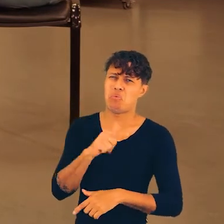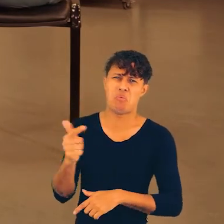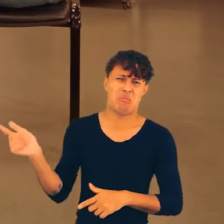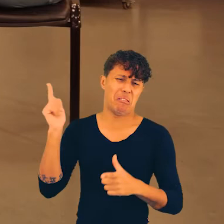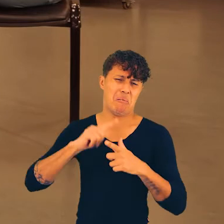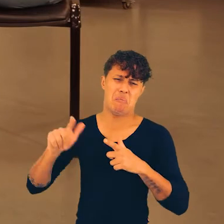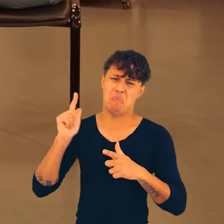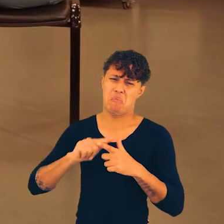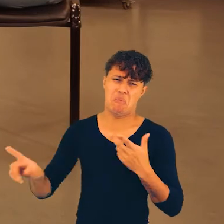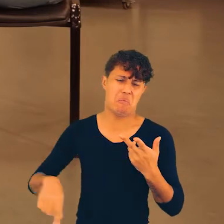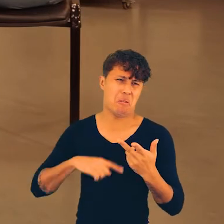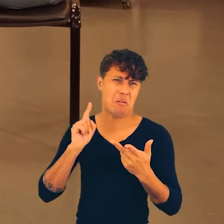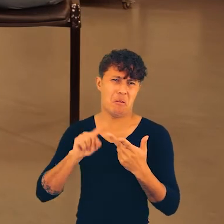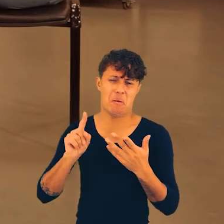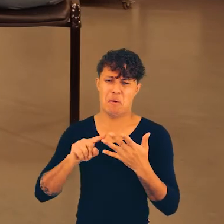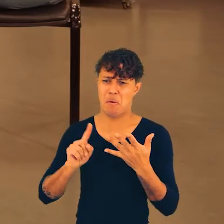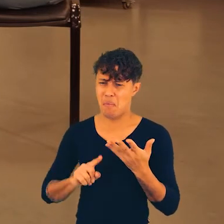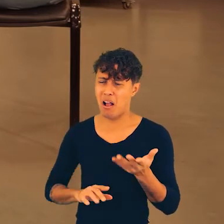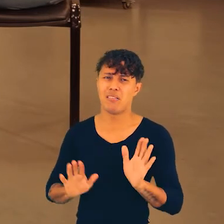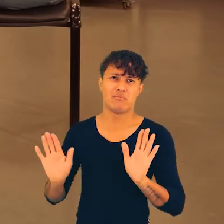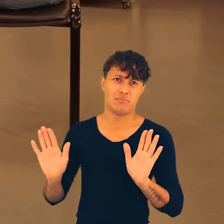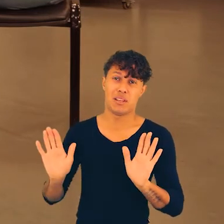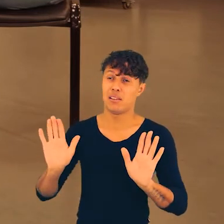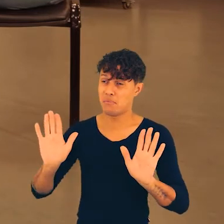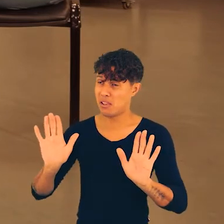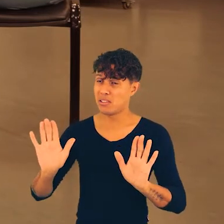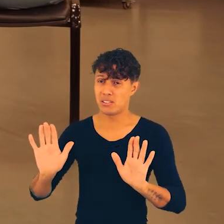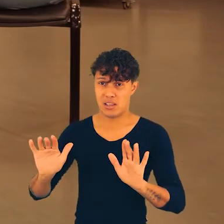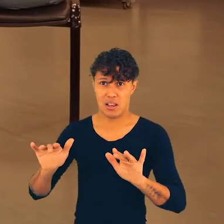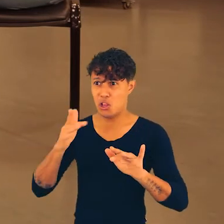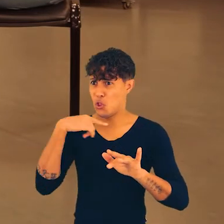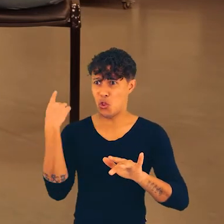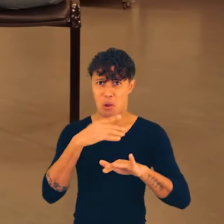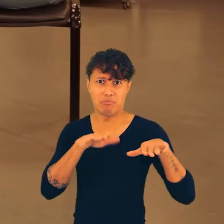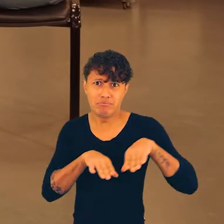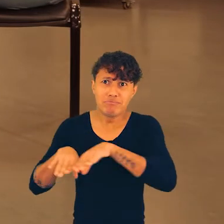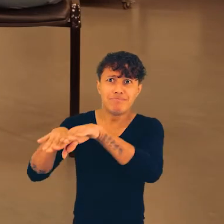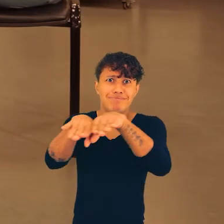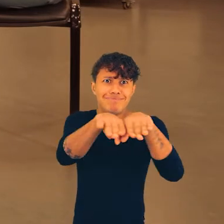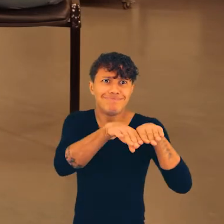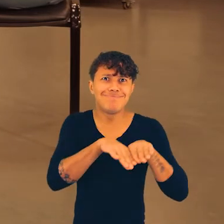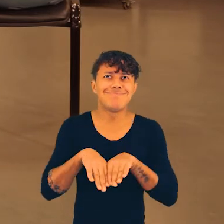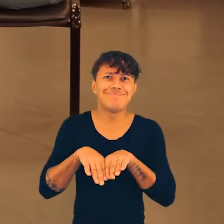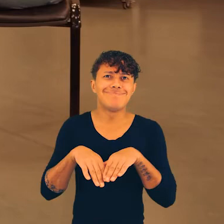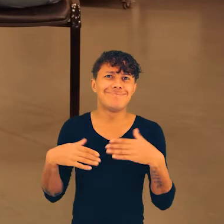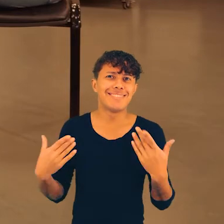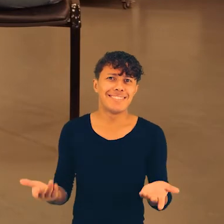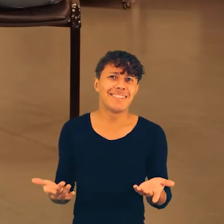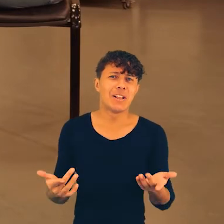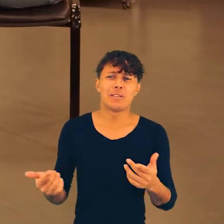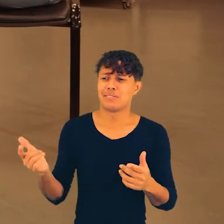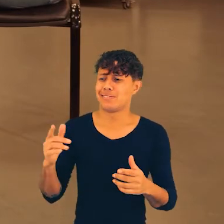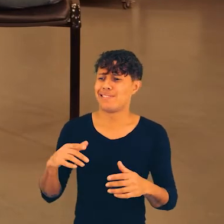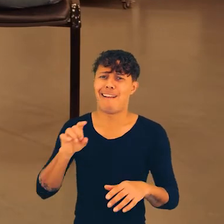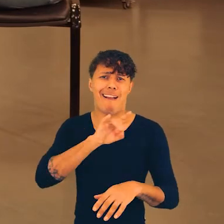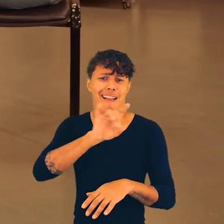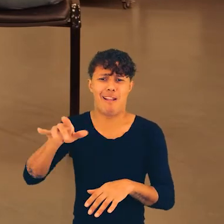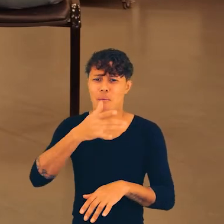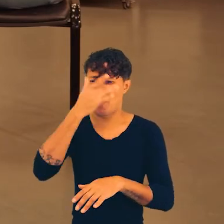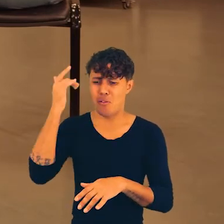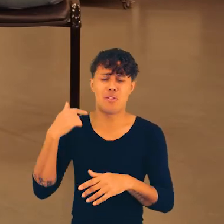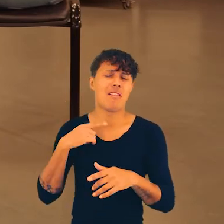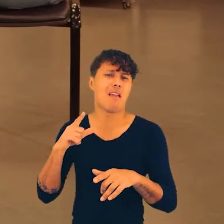dentro da escola particular não existe tanto problema, né? Que não sei o quê. Não! Cara, todo mundo é igual. Então,